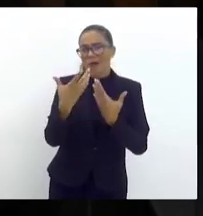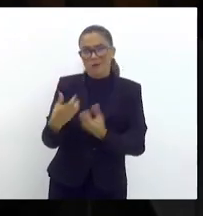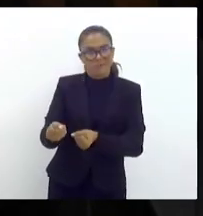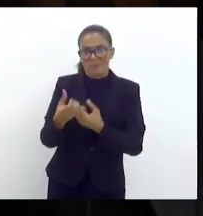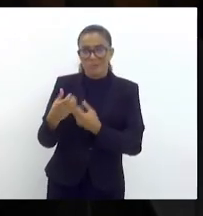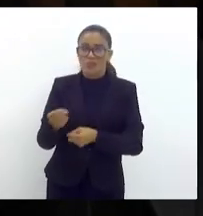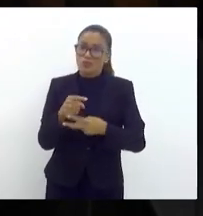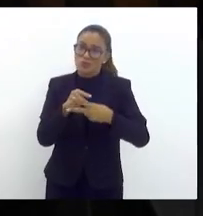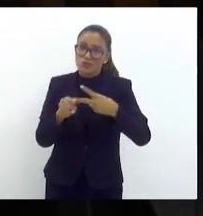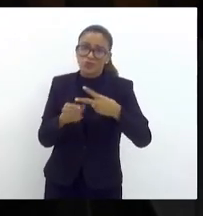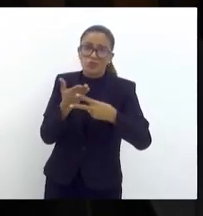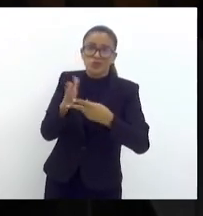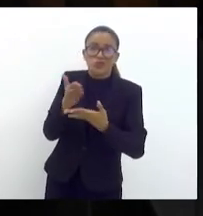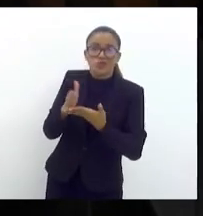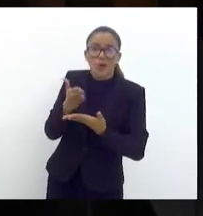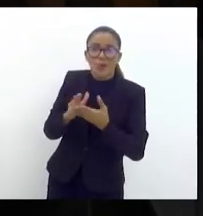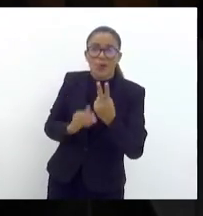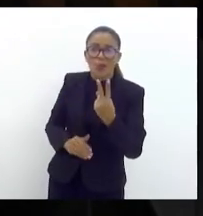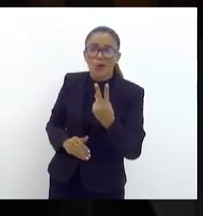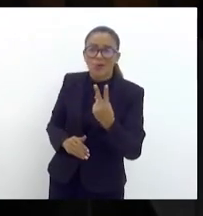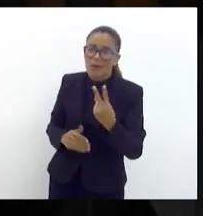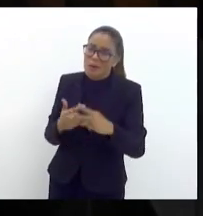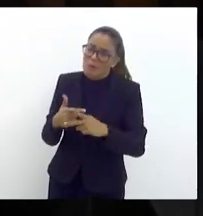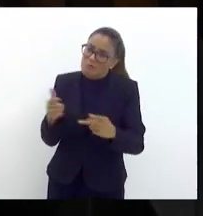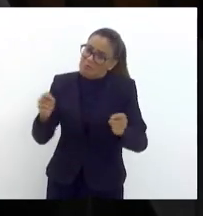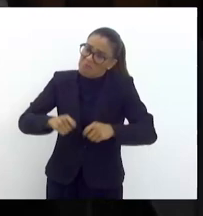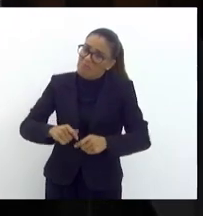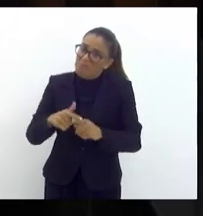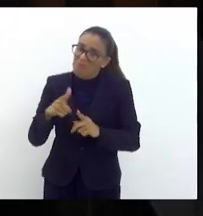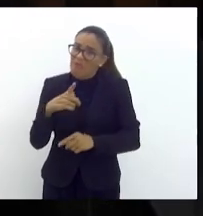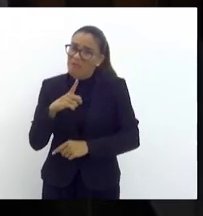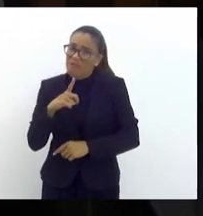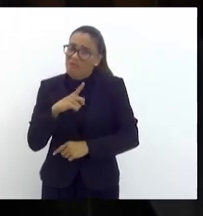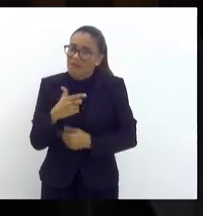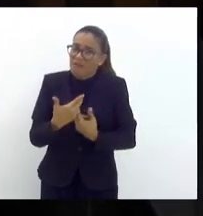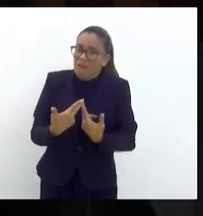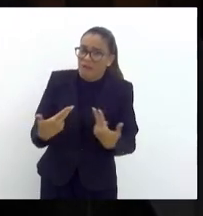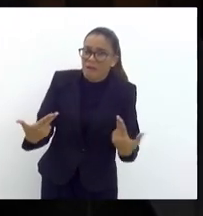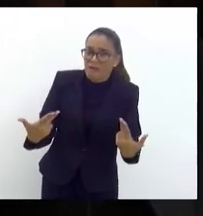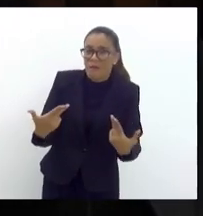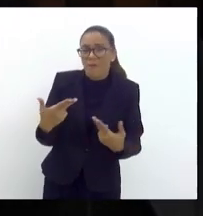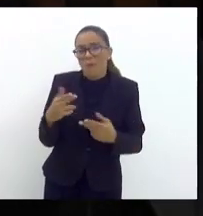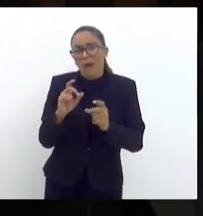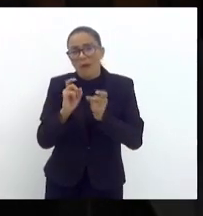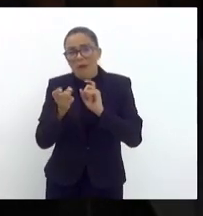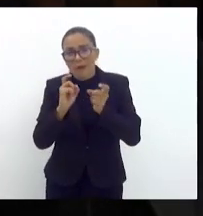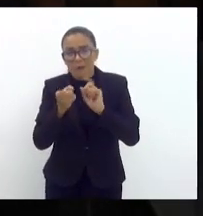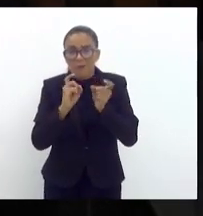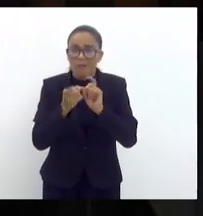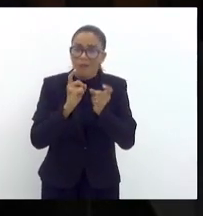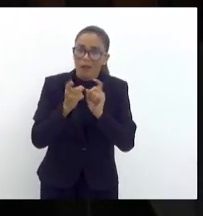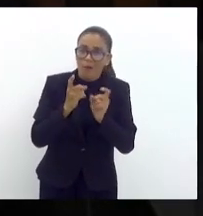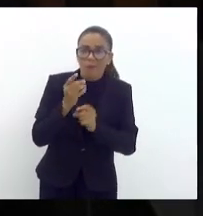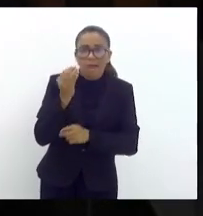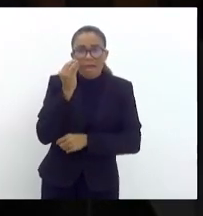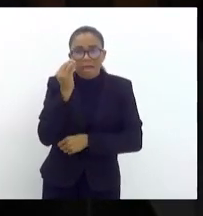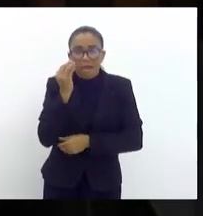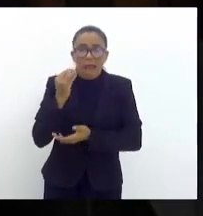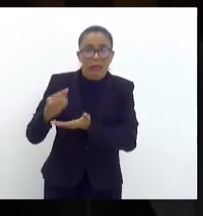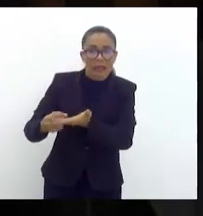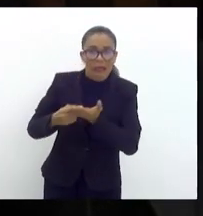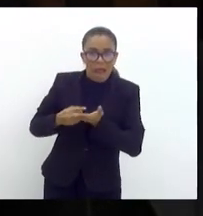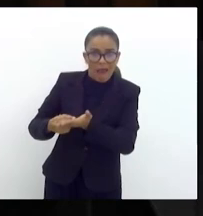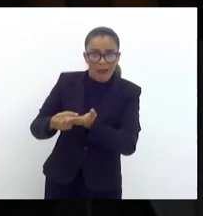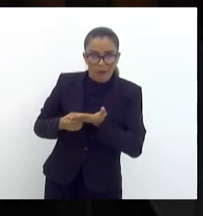sobrou dois destaques, é porque, possivelmente, vai ter alguma reunião para fazer algum acordo.